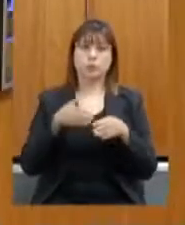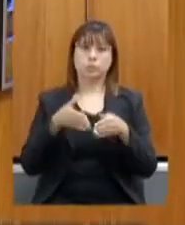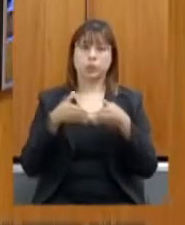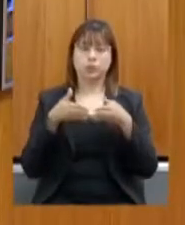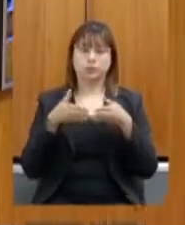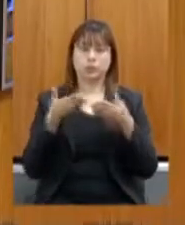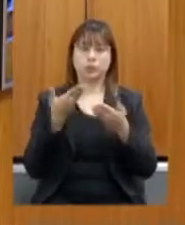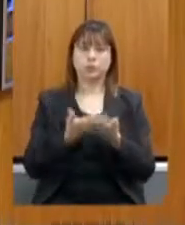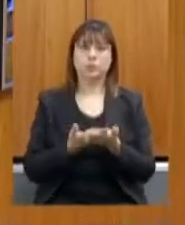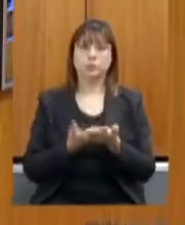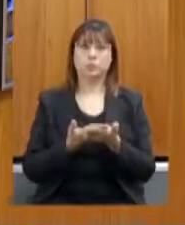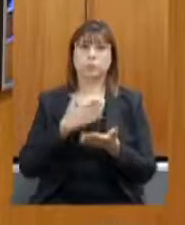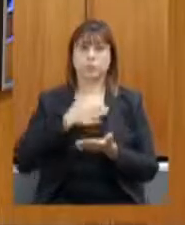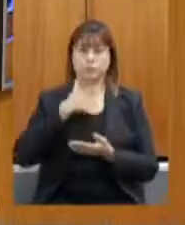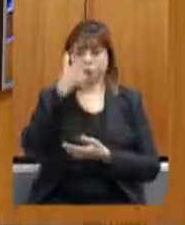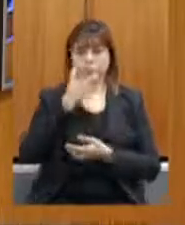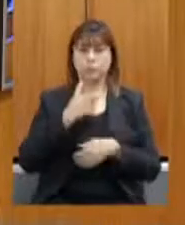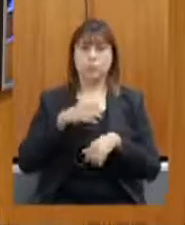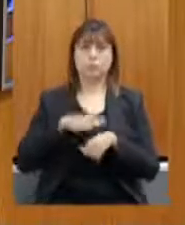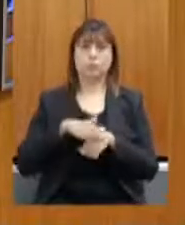autoria e do deputado Inácio Franco